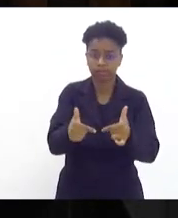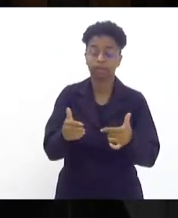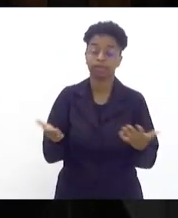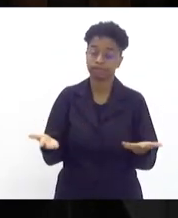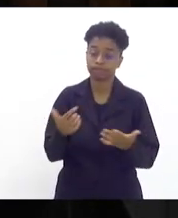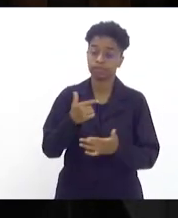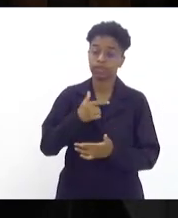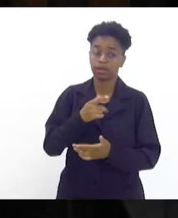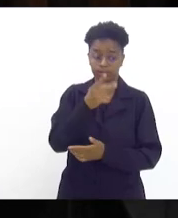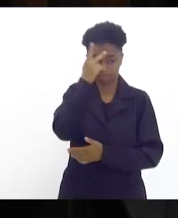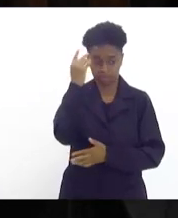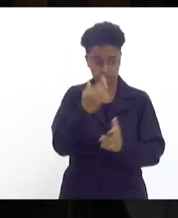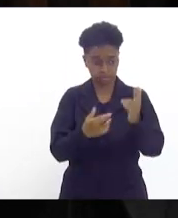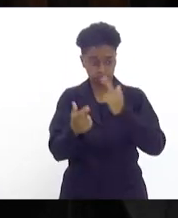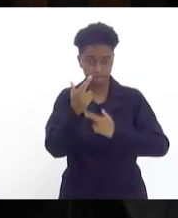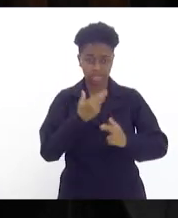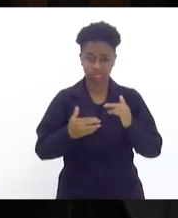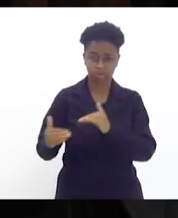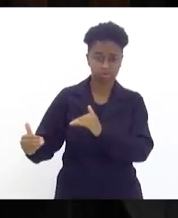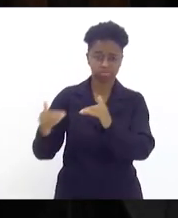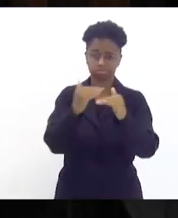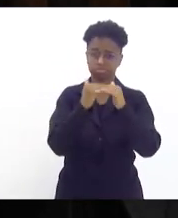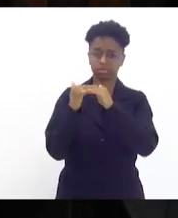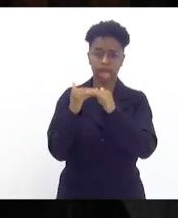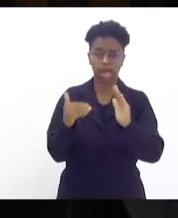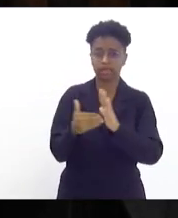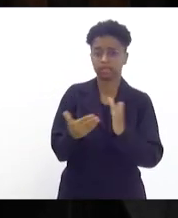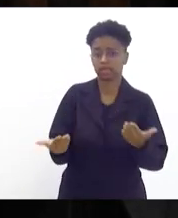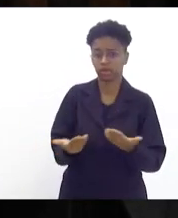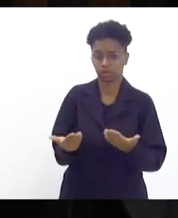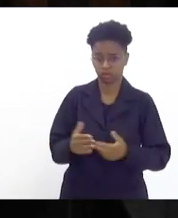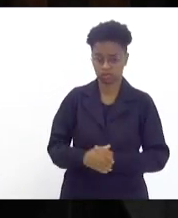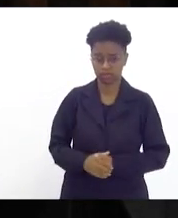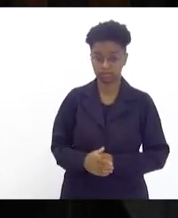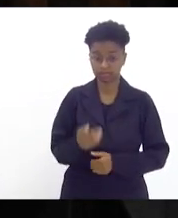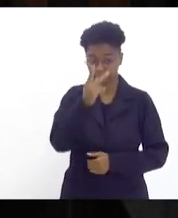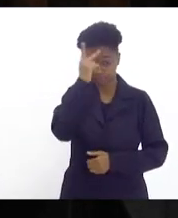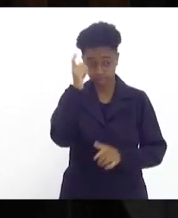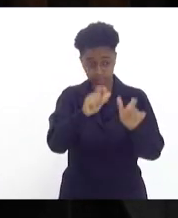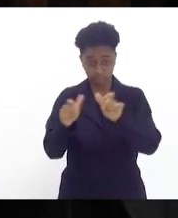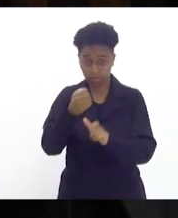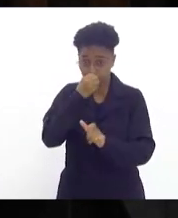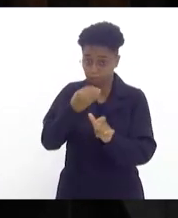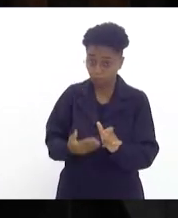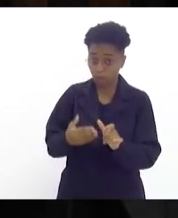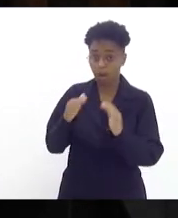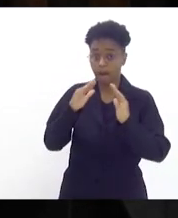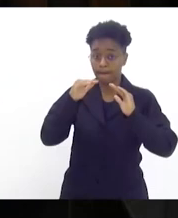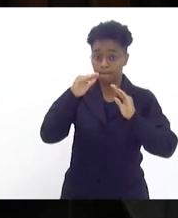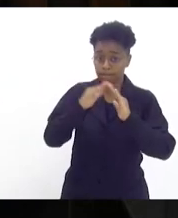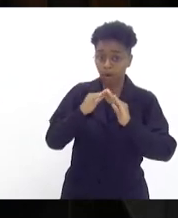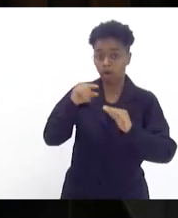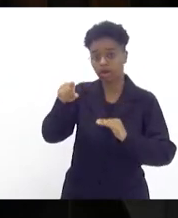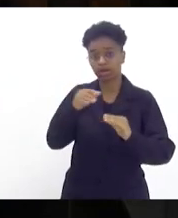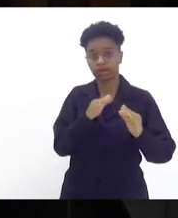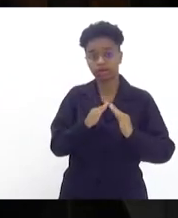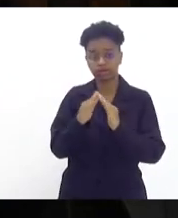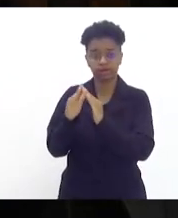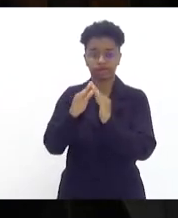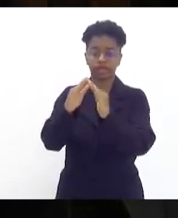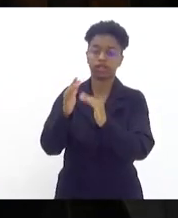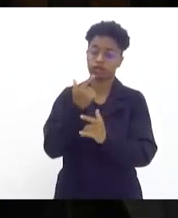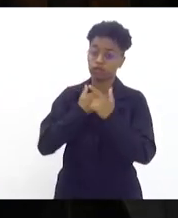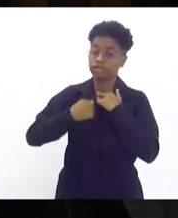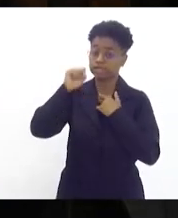recebido uma resposta unânime até o presente momento. As pessoas de bem que residem nessa comunidade, elas querem